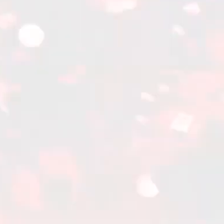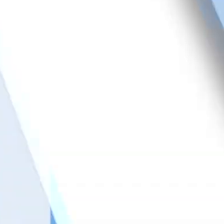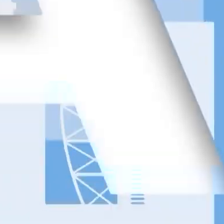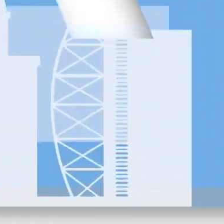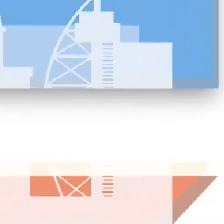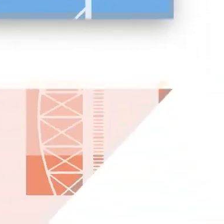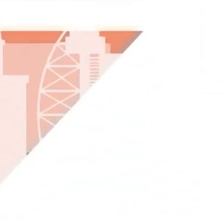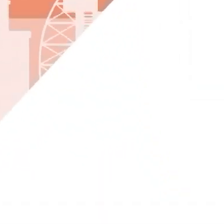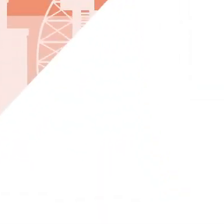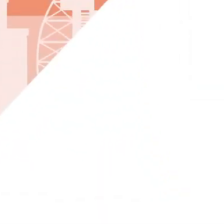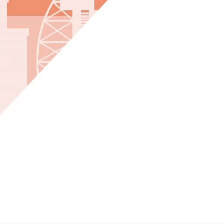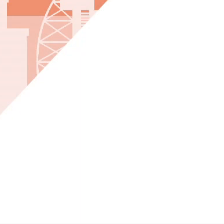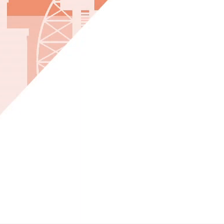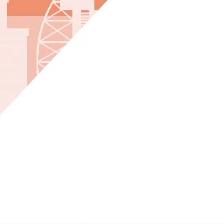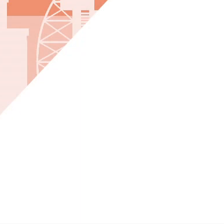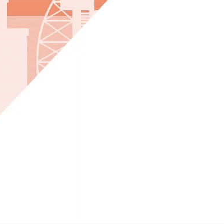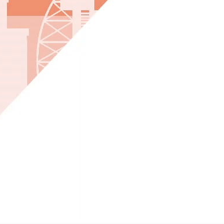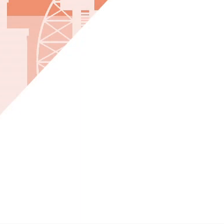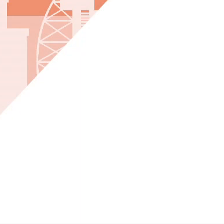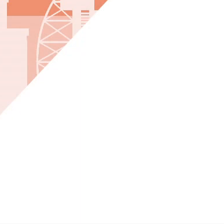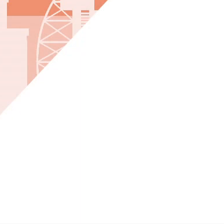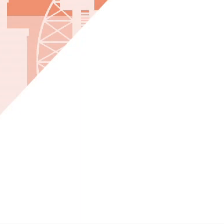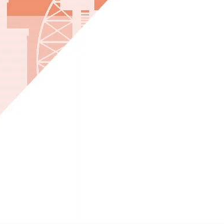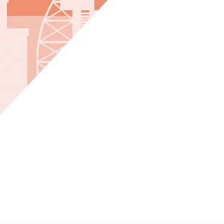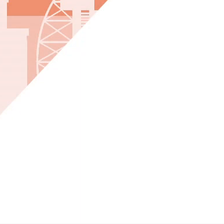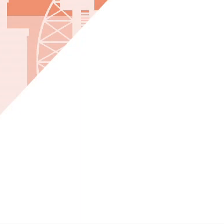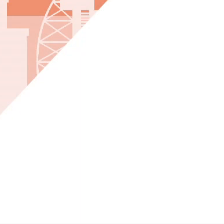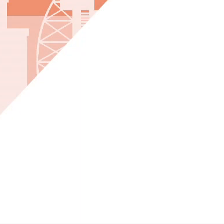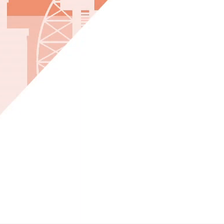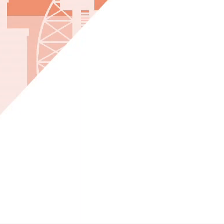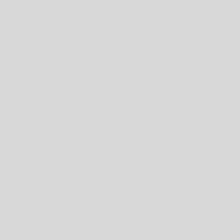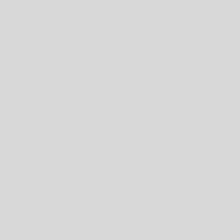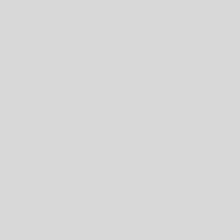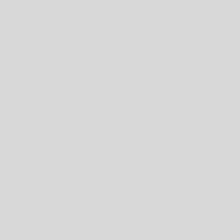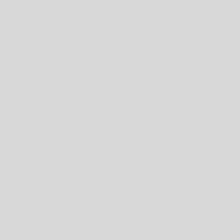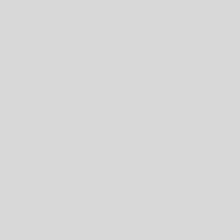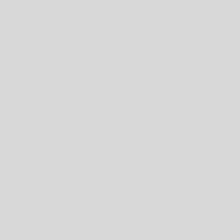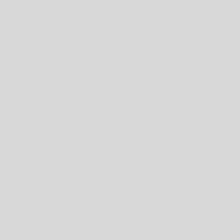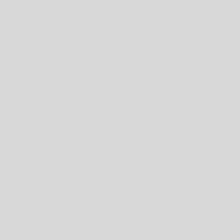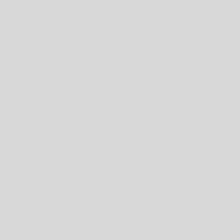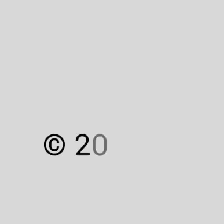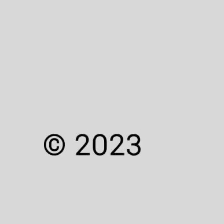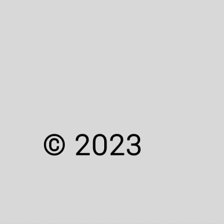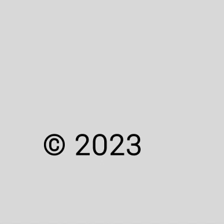Música Música Música